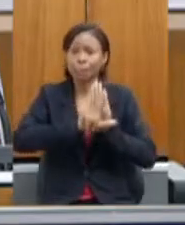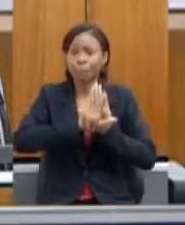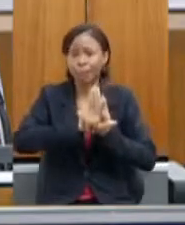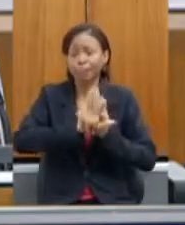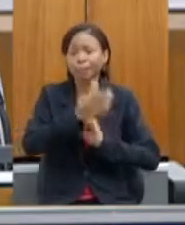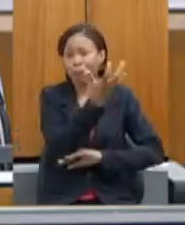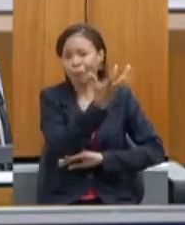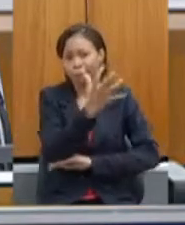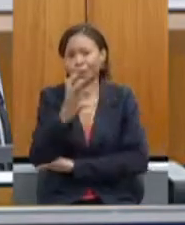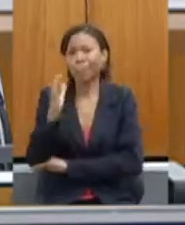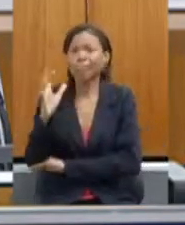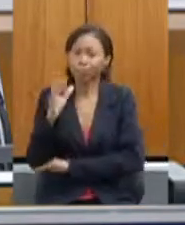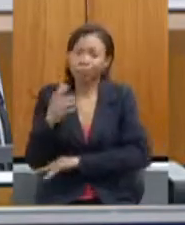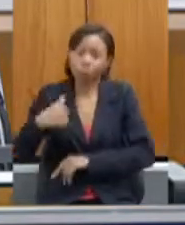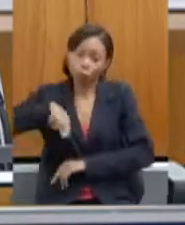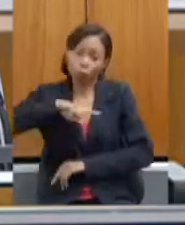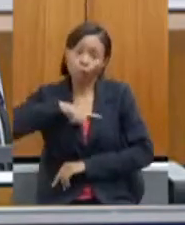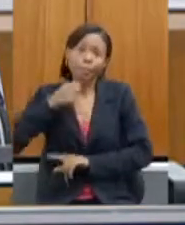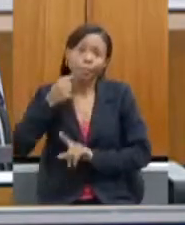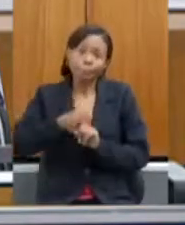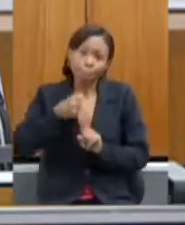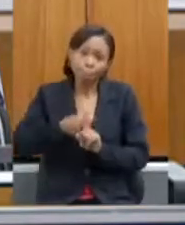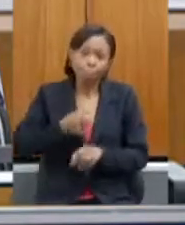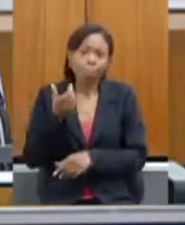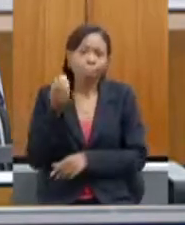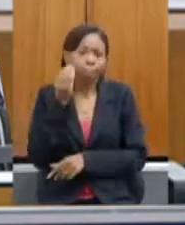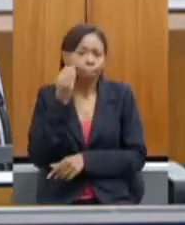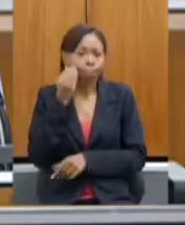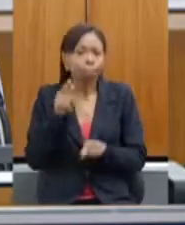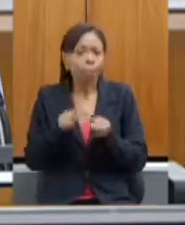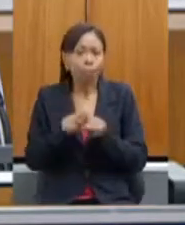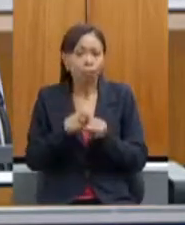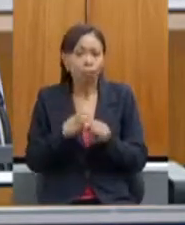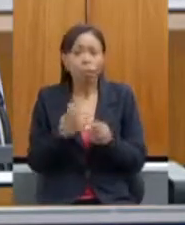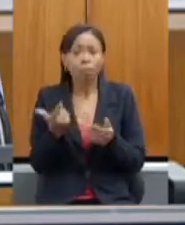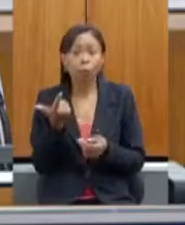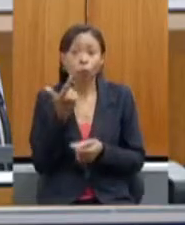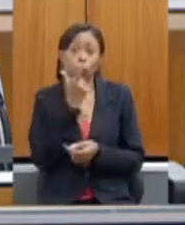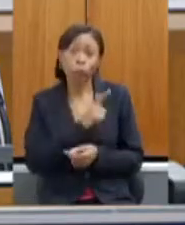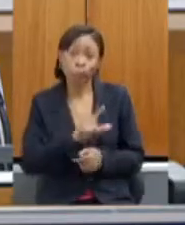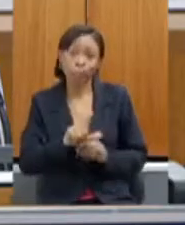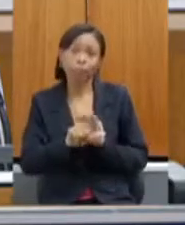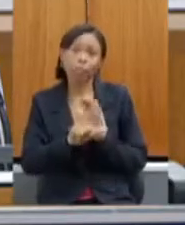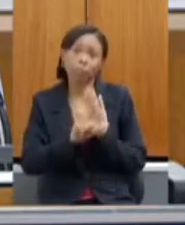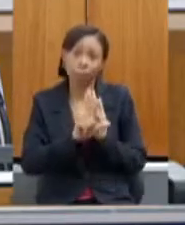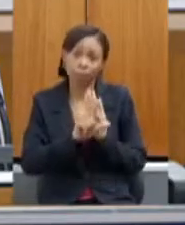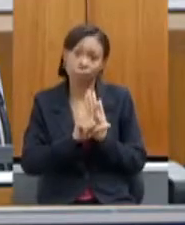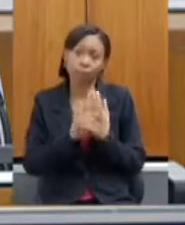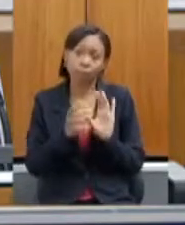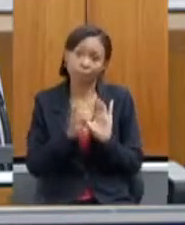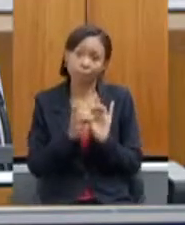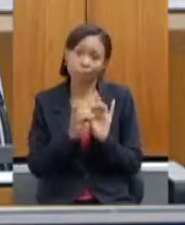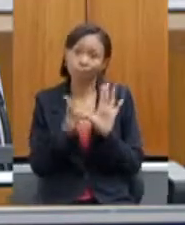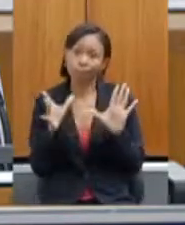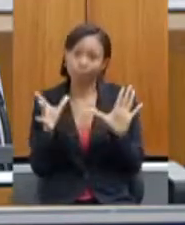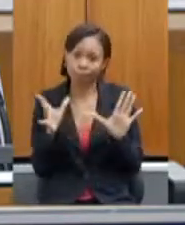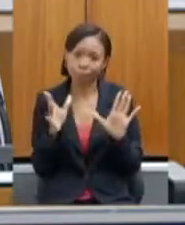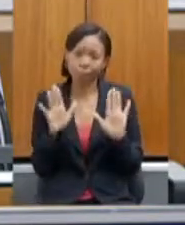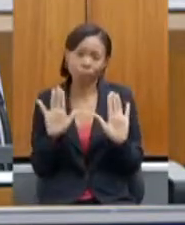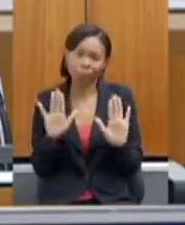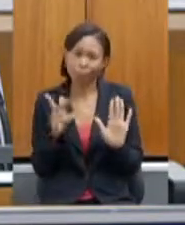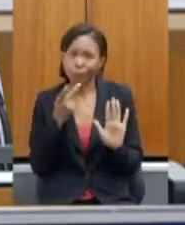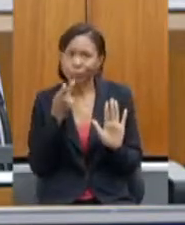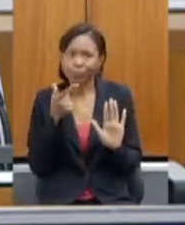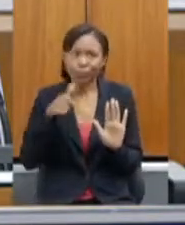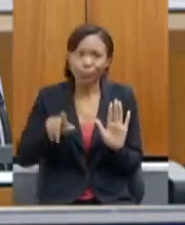trabalhando também nesse sentido de retirar esse entrave da nossa legislação não vou nem comentar de novo porque já